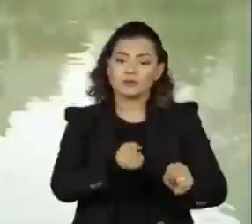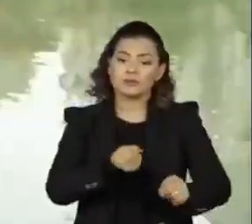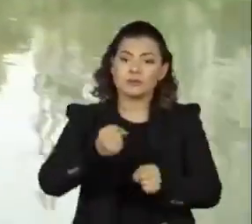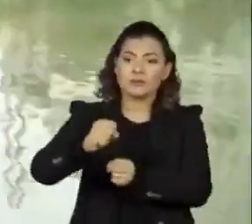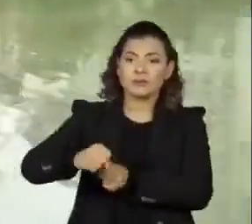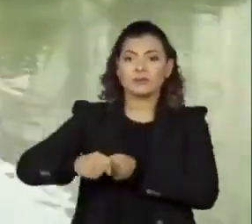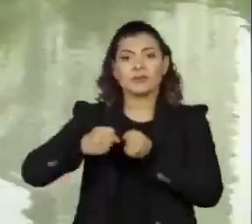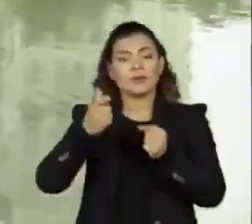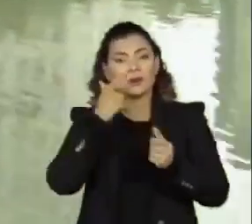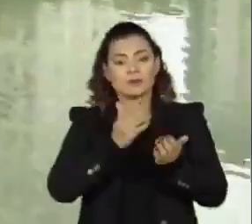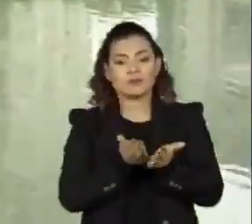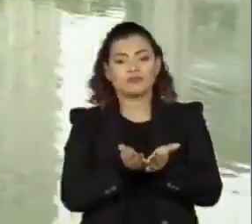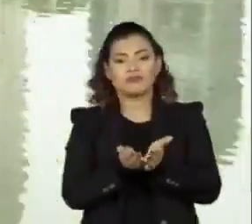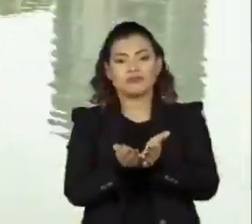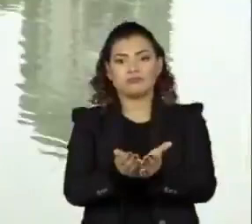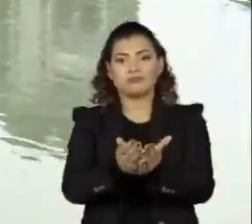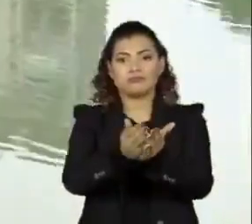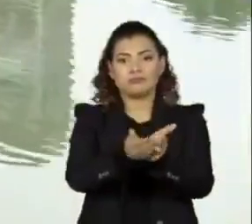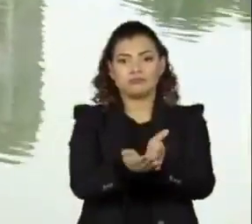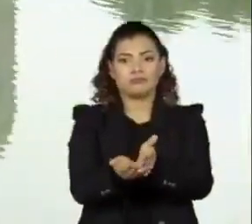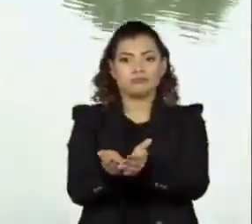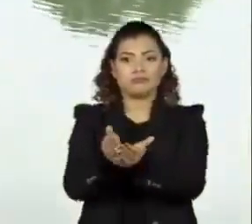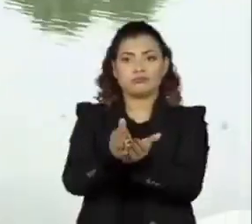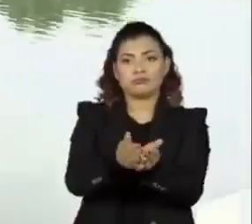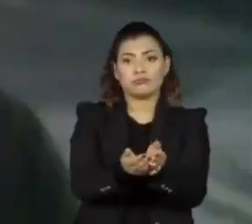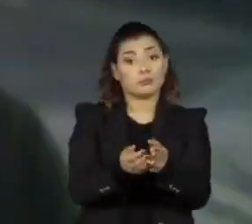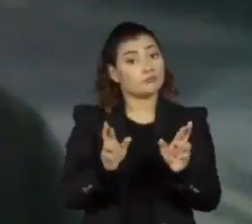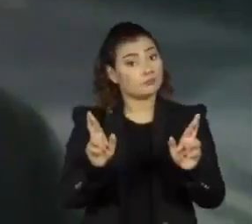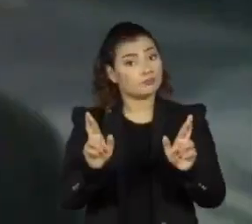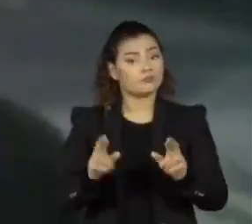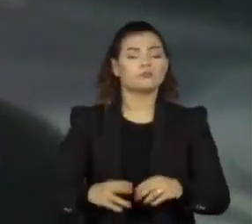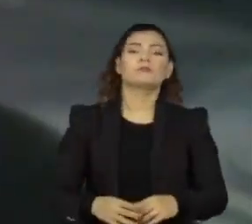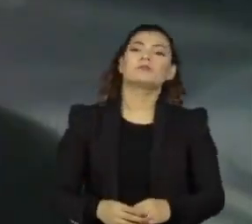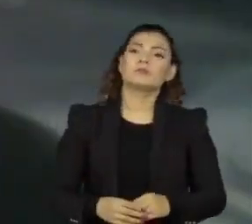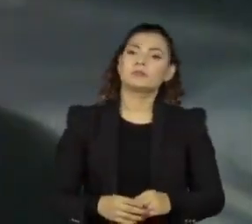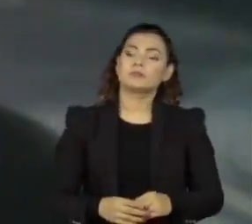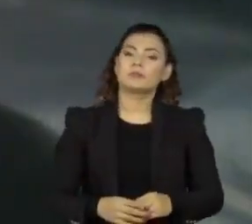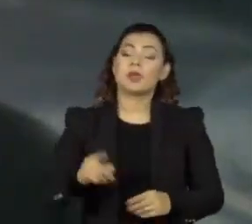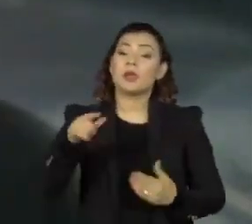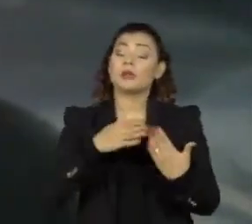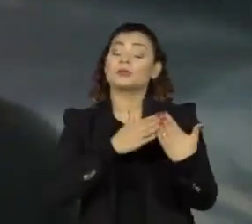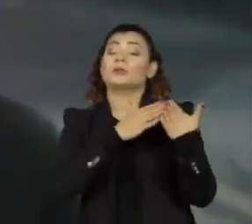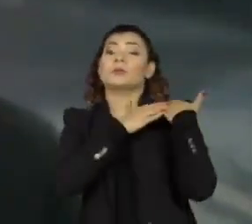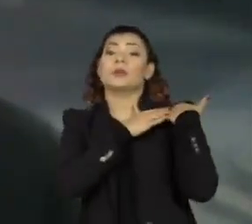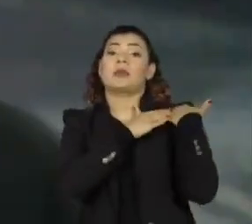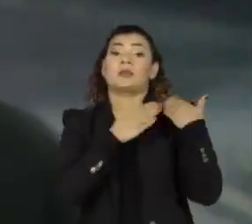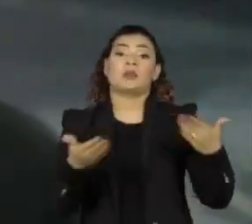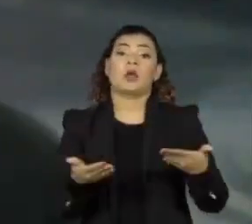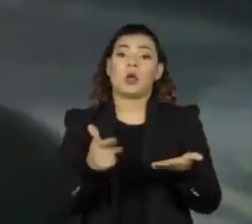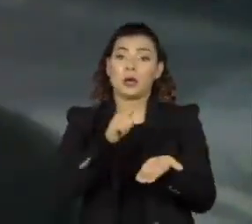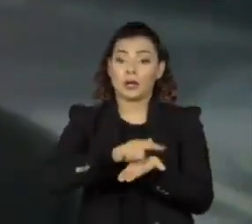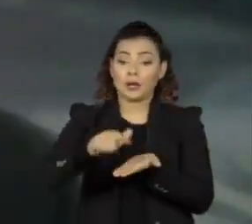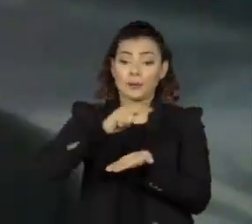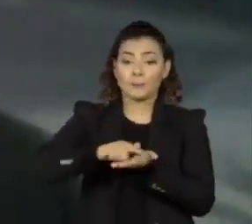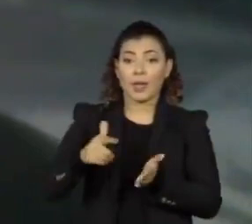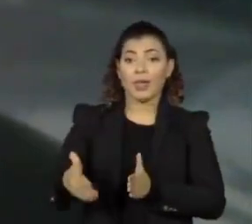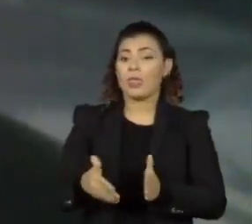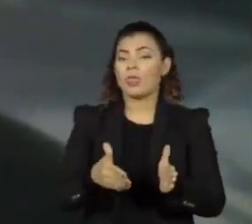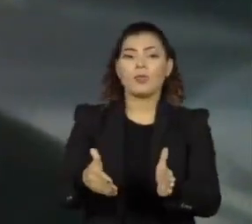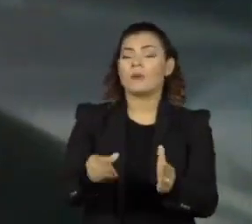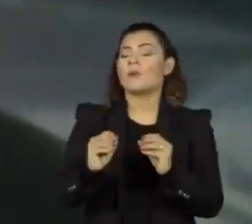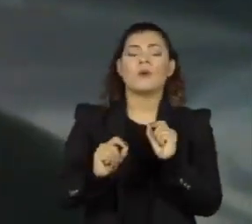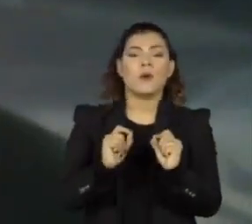e suas margens possam ser ocupadas com atividades de lazer. A responsabilidade no processo de despoluição do Rio